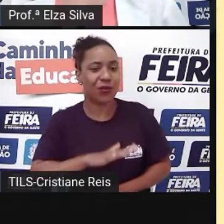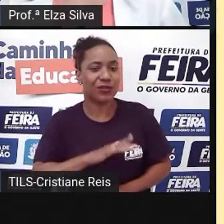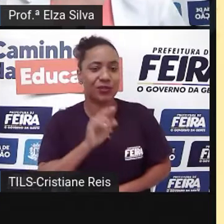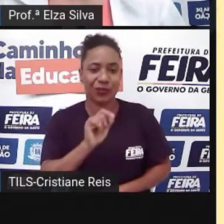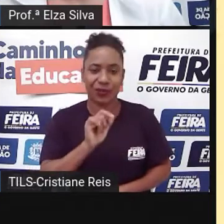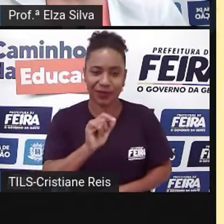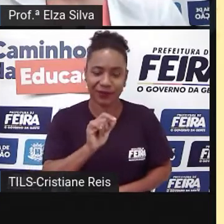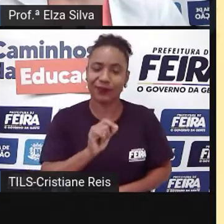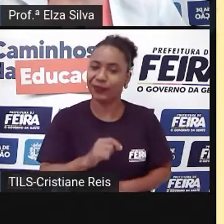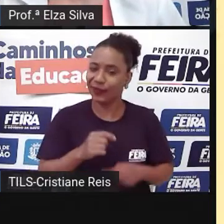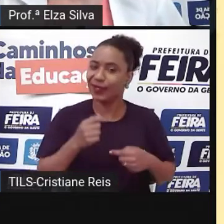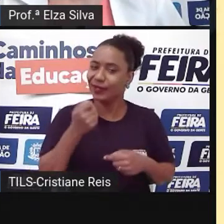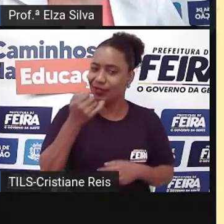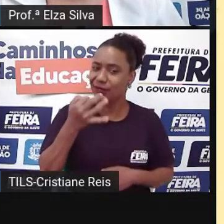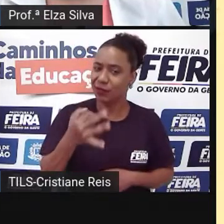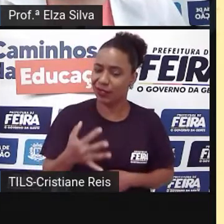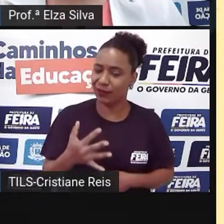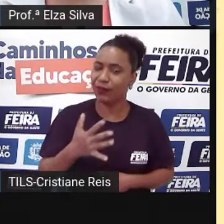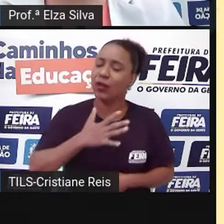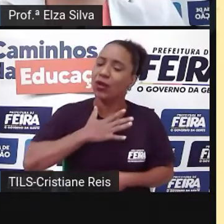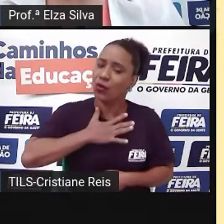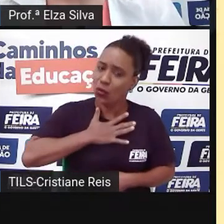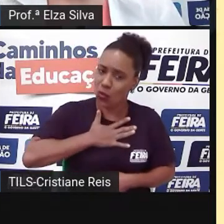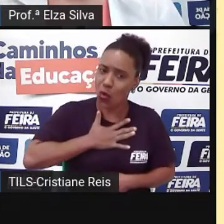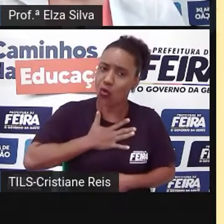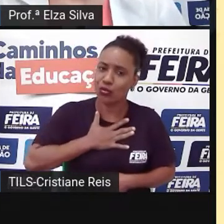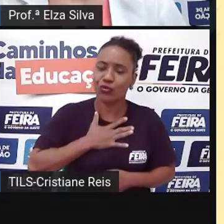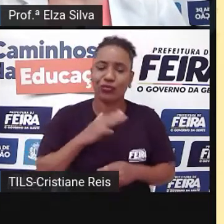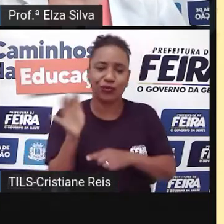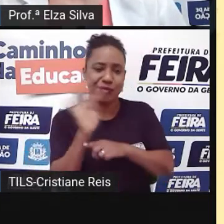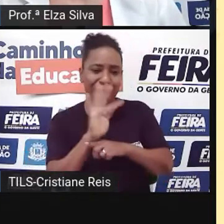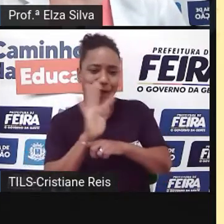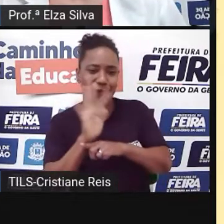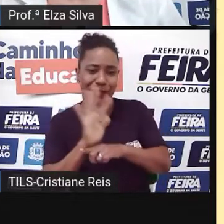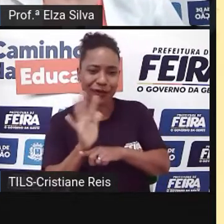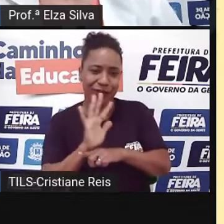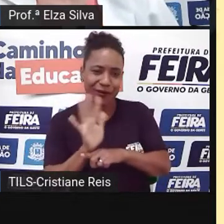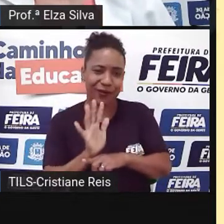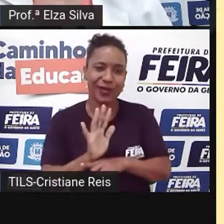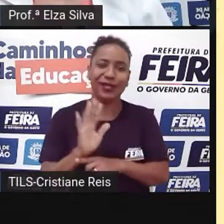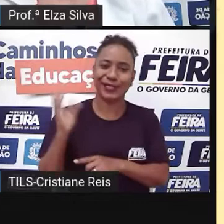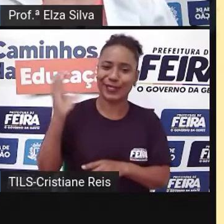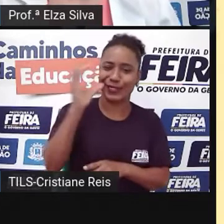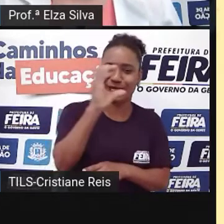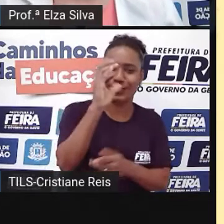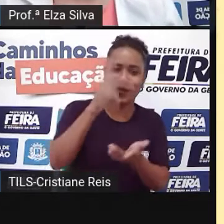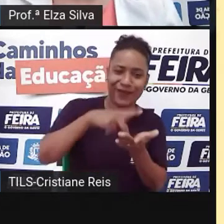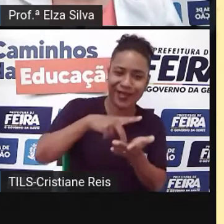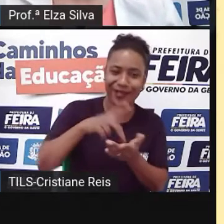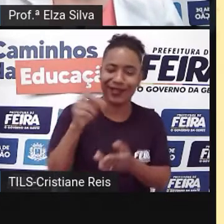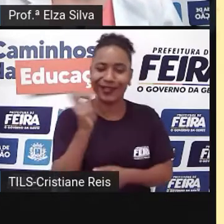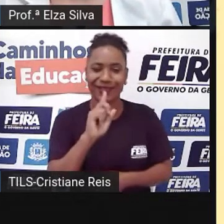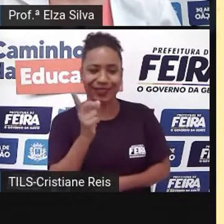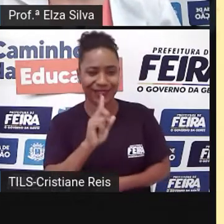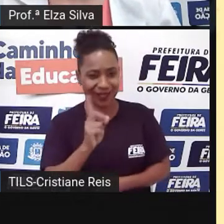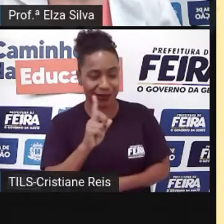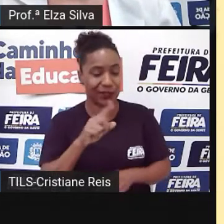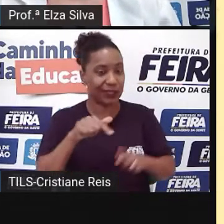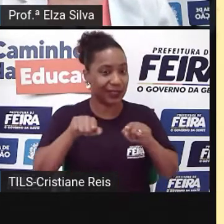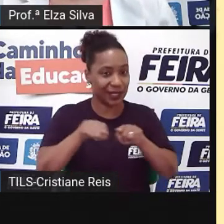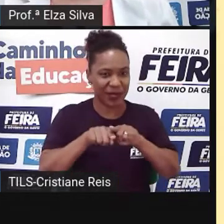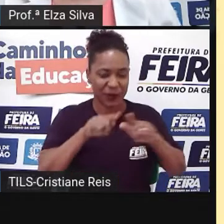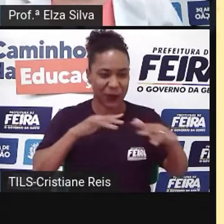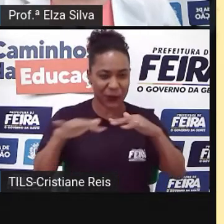Eu prefiro filmes de ficção e de ação No meu tempo livre Além de assistir filmes e séries